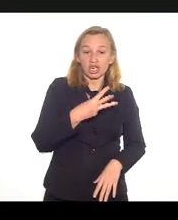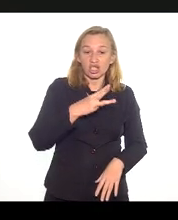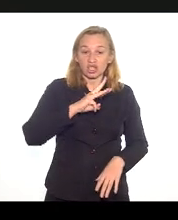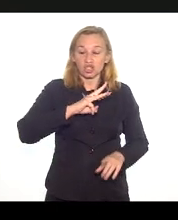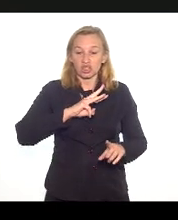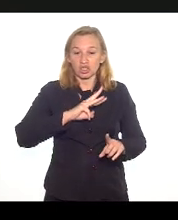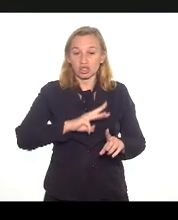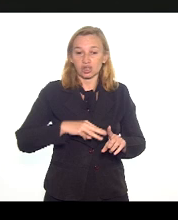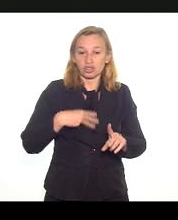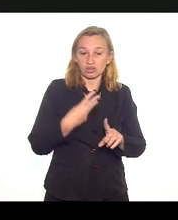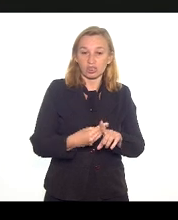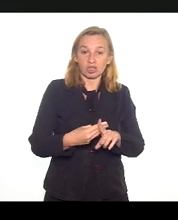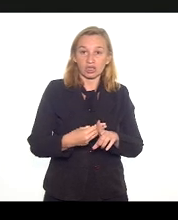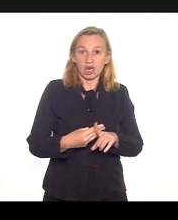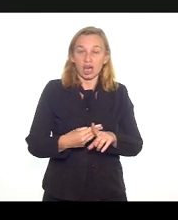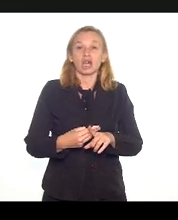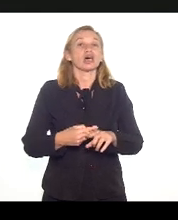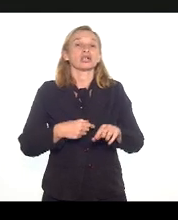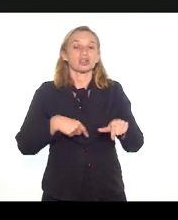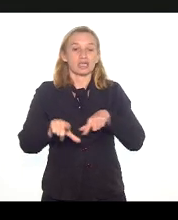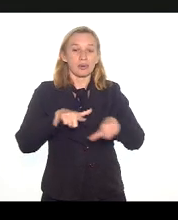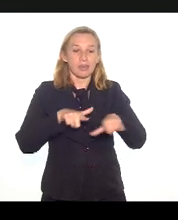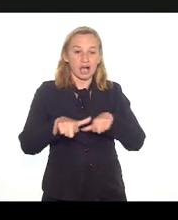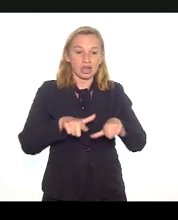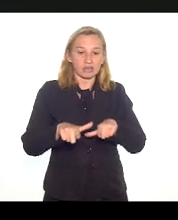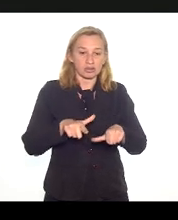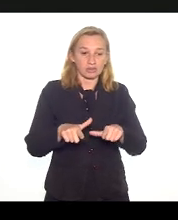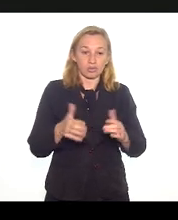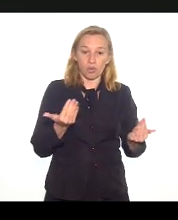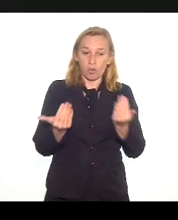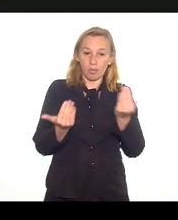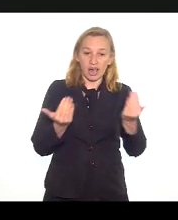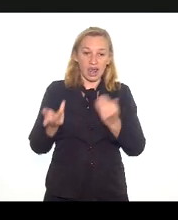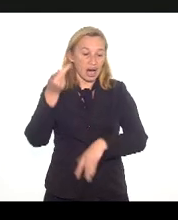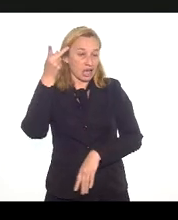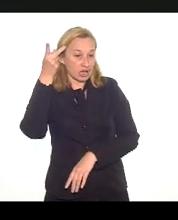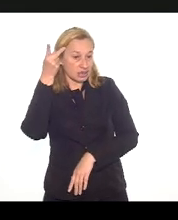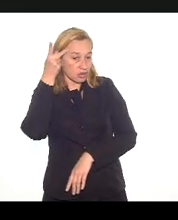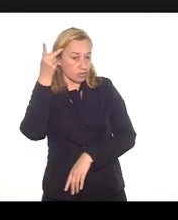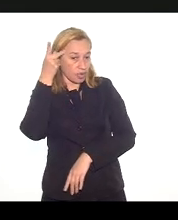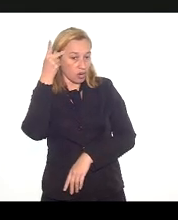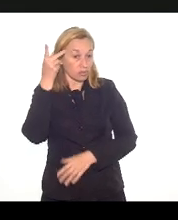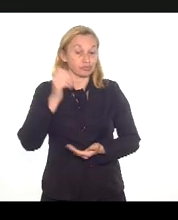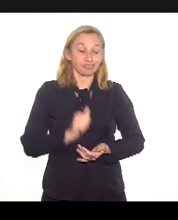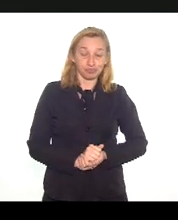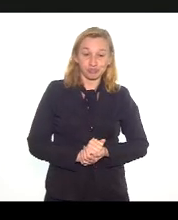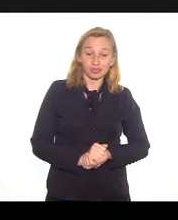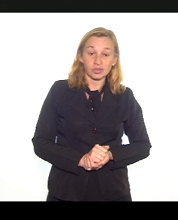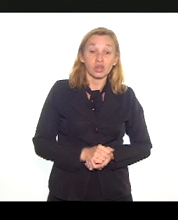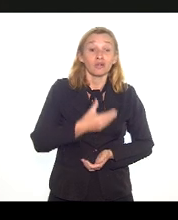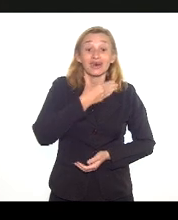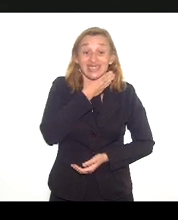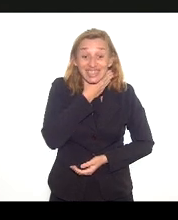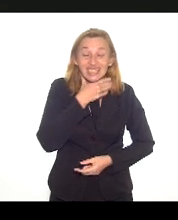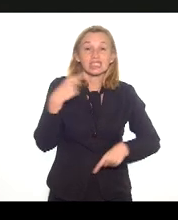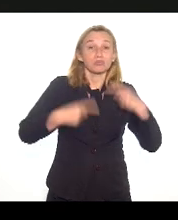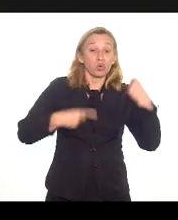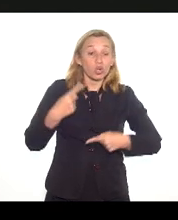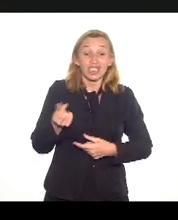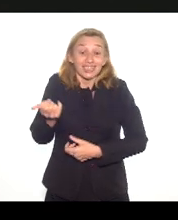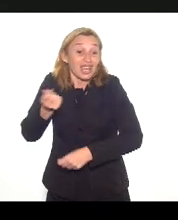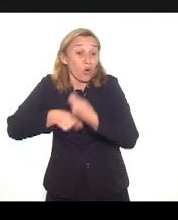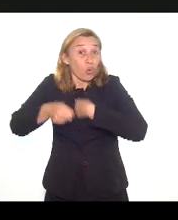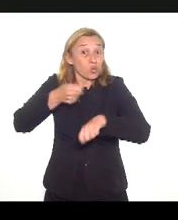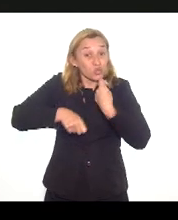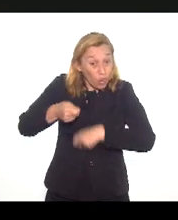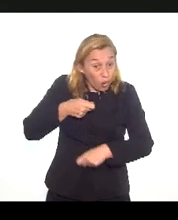relativamente à cidade de São Paulo. Então, a gente tem a crise da crise, a gente tem uma crise política, econômica,